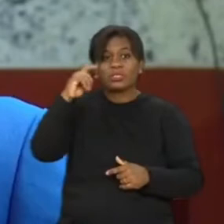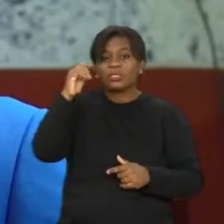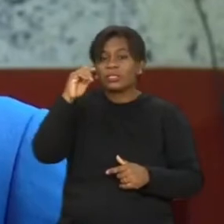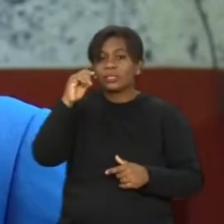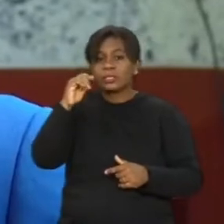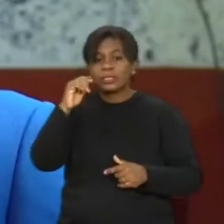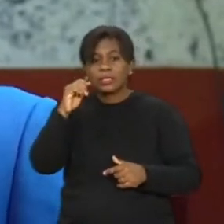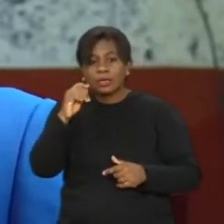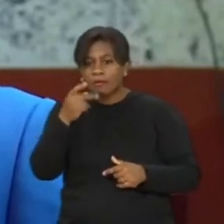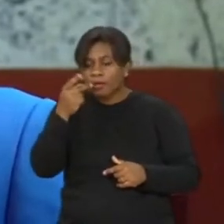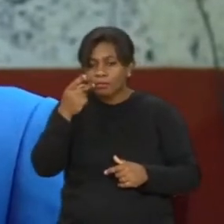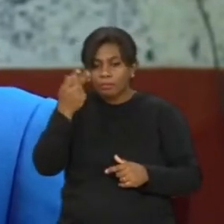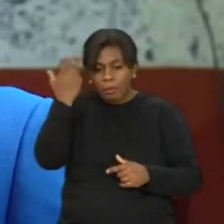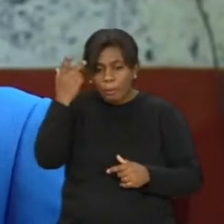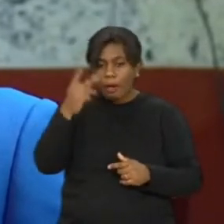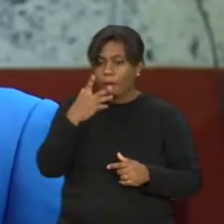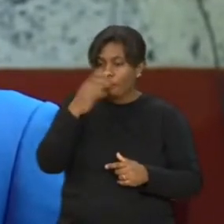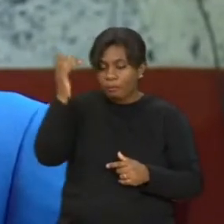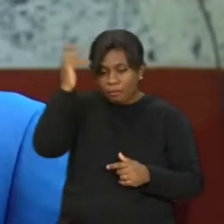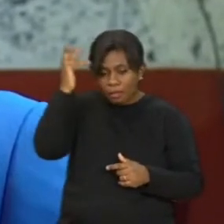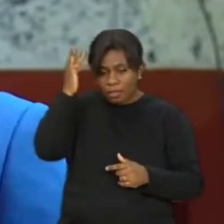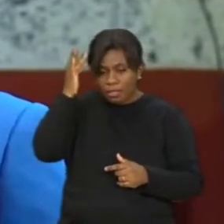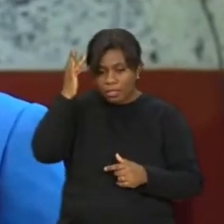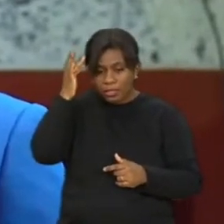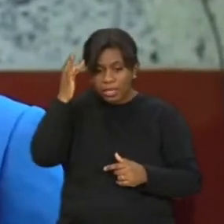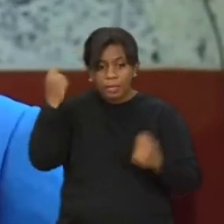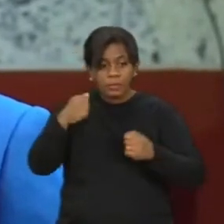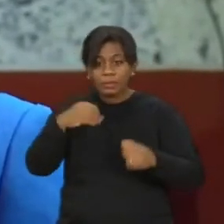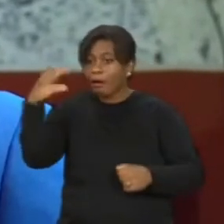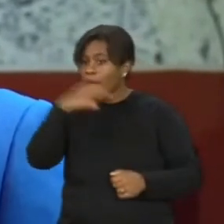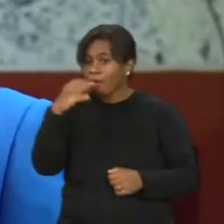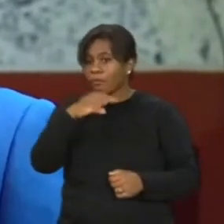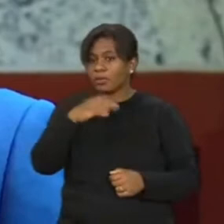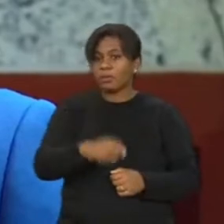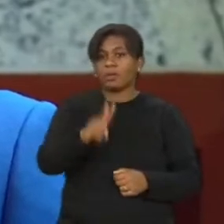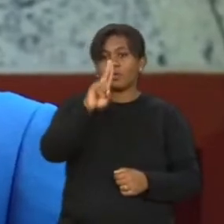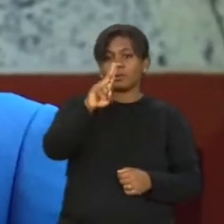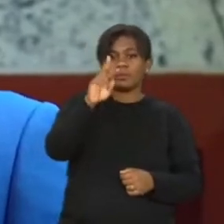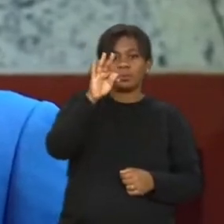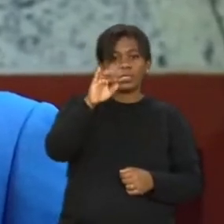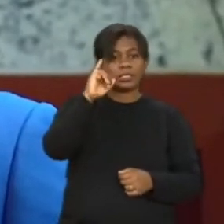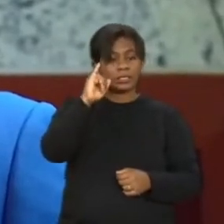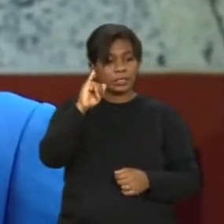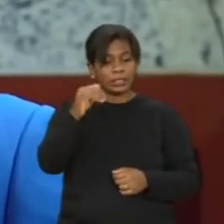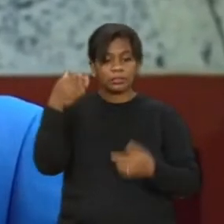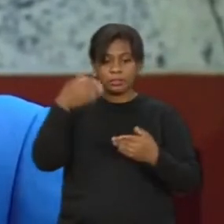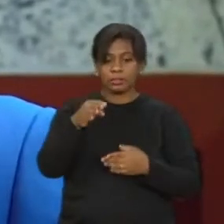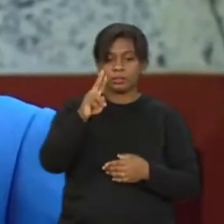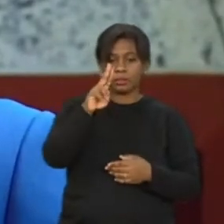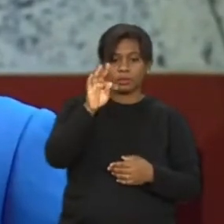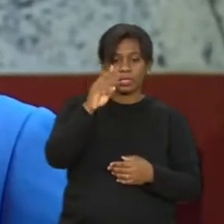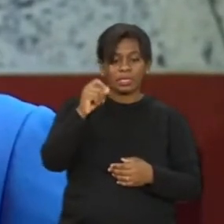com quem estava, ao ponto de ir às pressas para a UTI. Chegando na UTI, ela